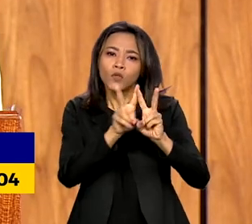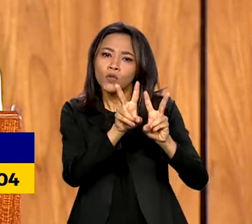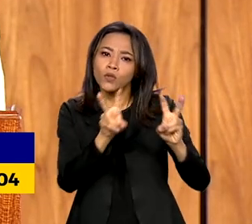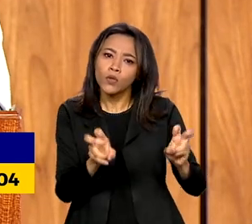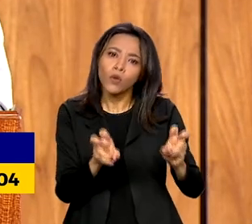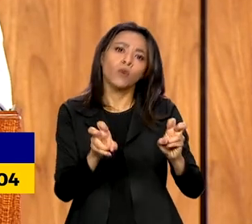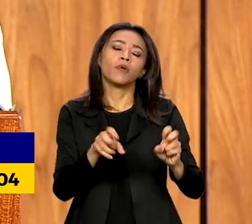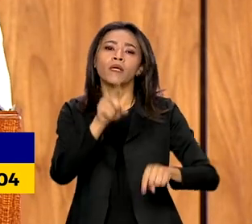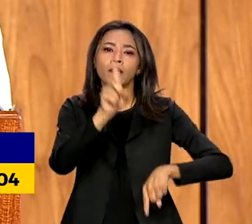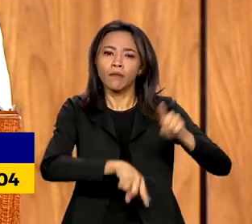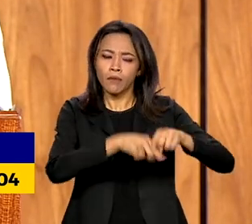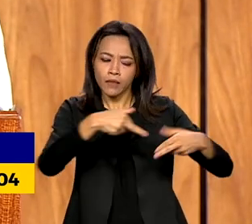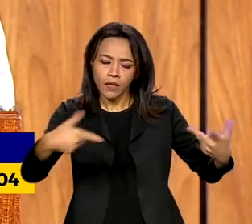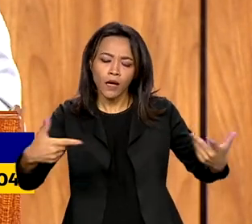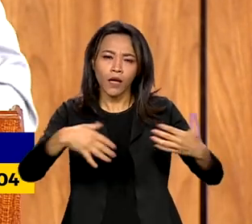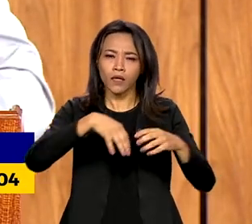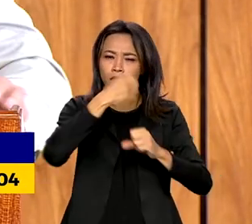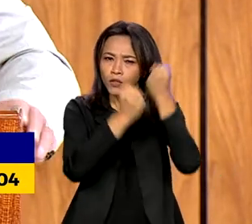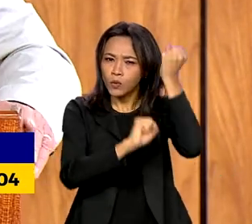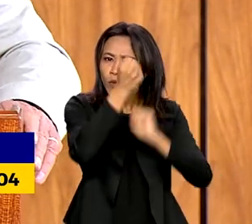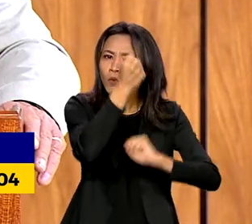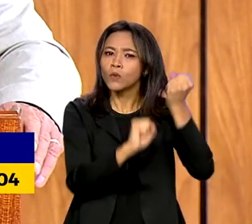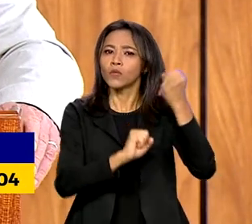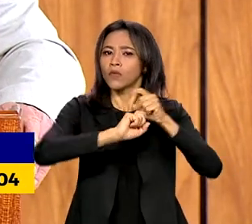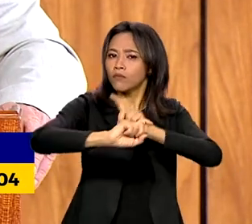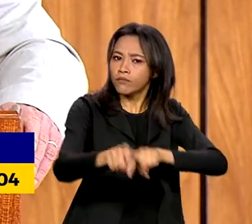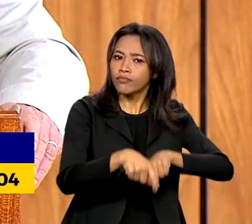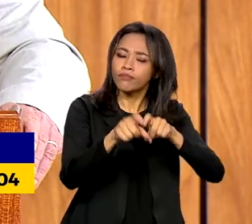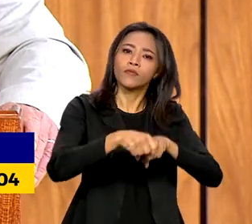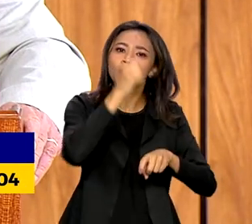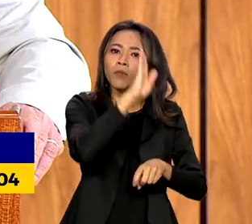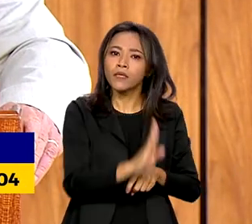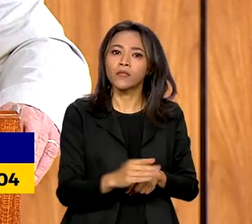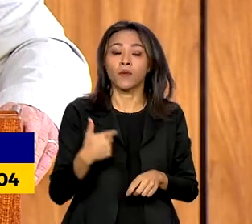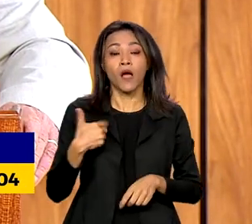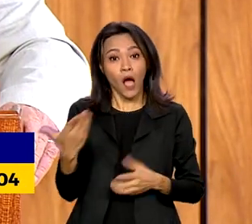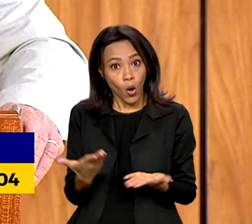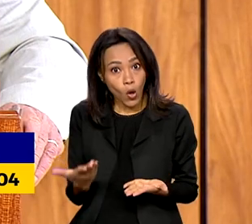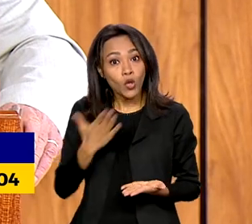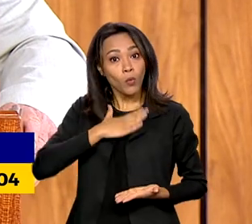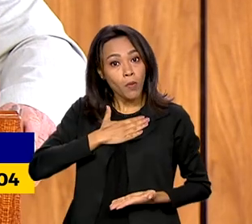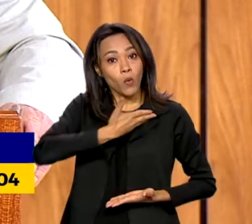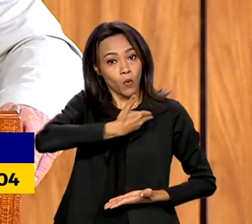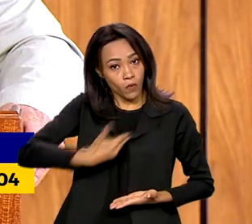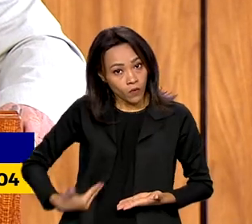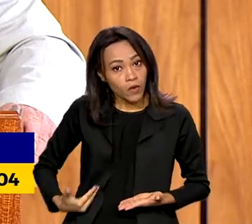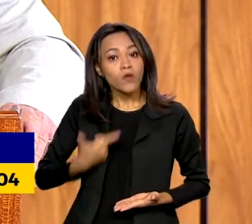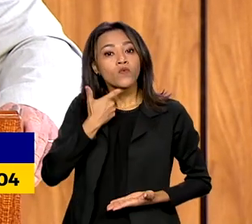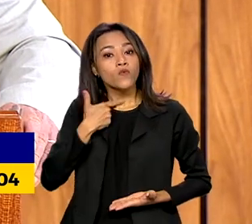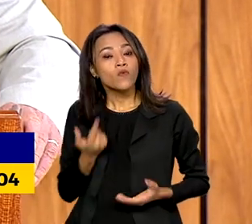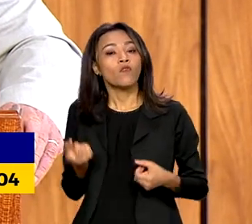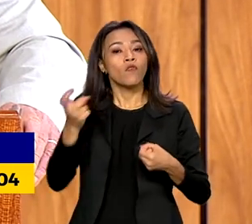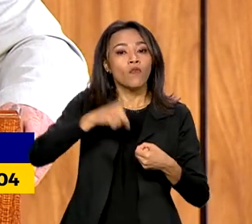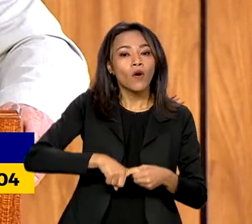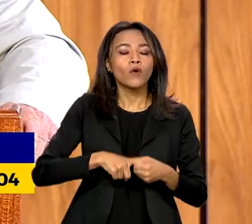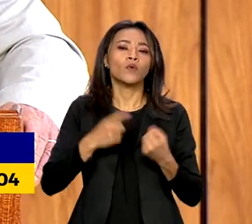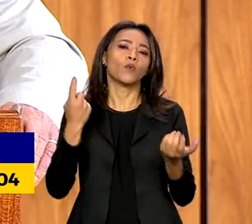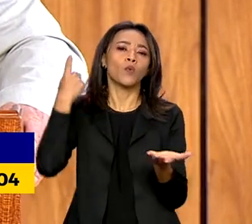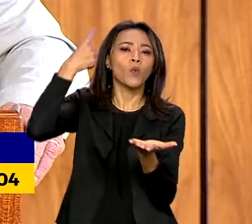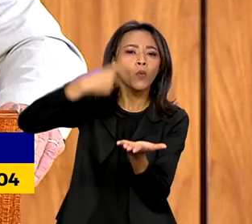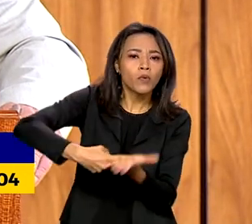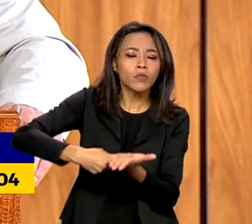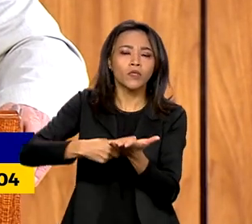agrícolas e industriais do Brasil. Retirei o desejo de meu governo de construir uma agenda bilateral